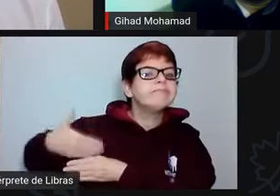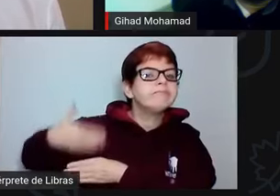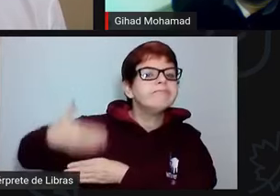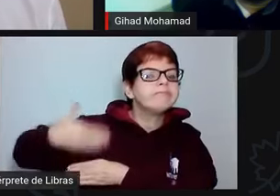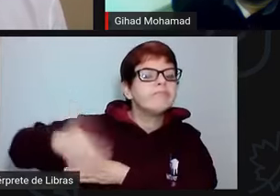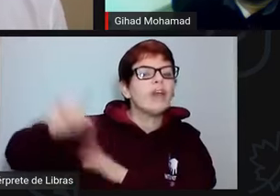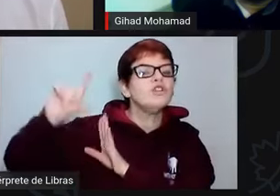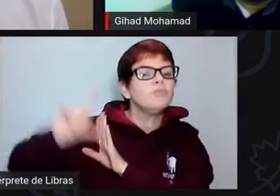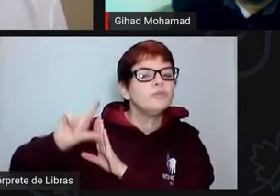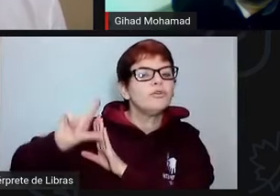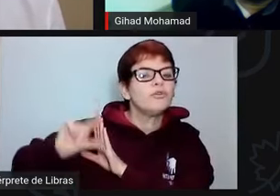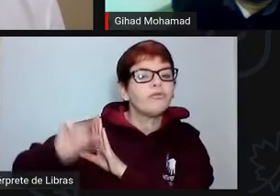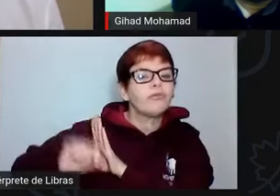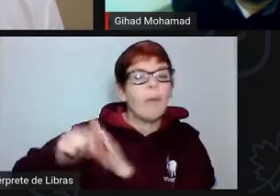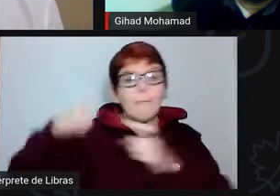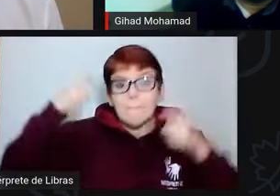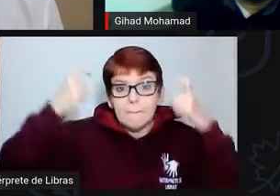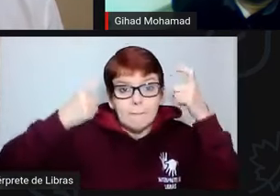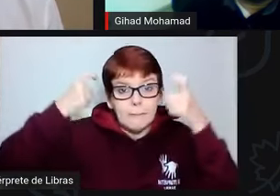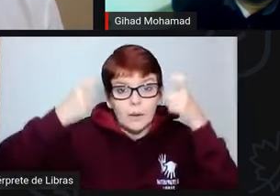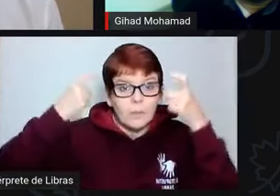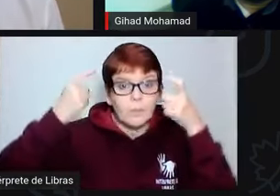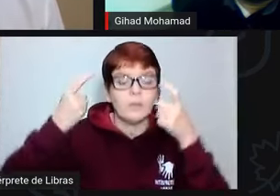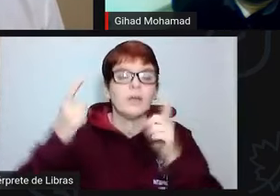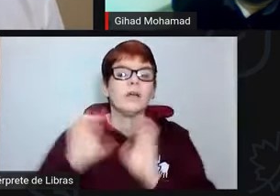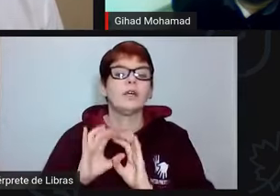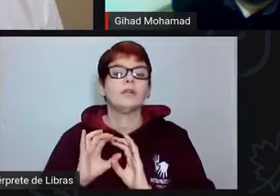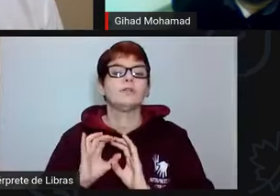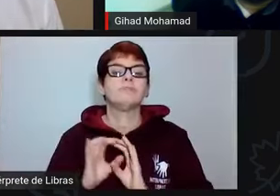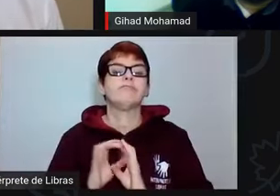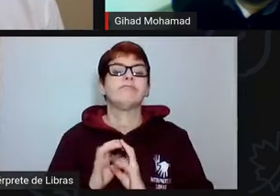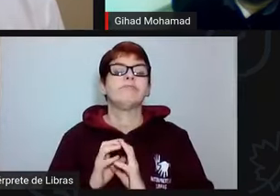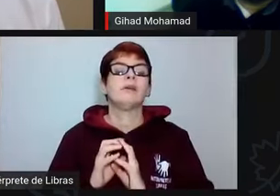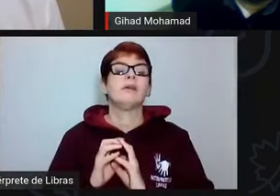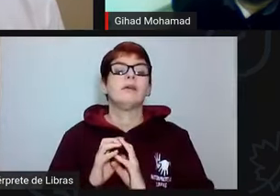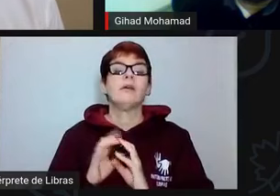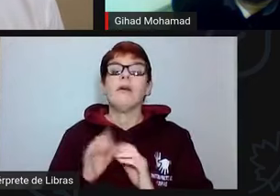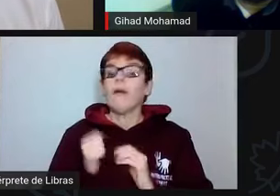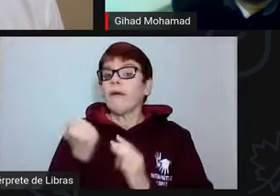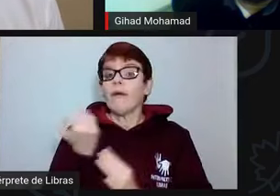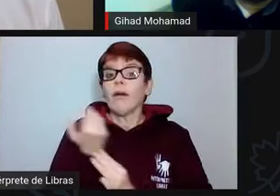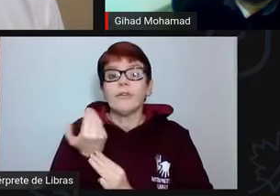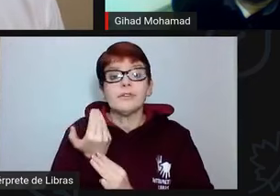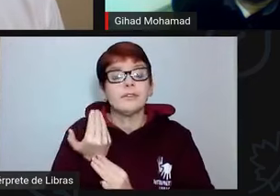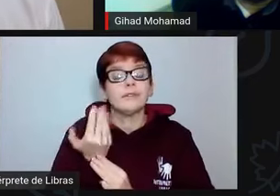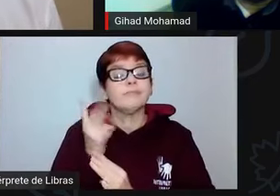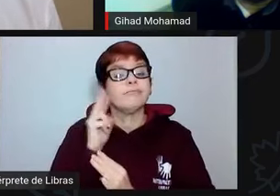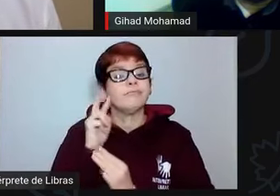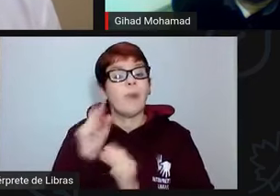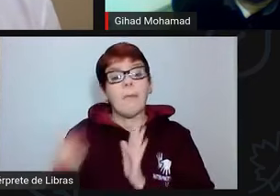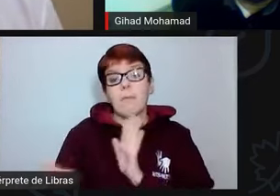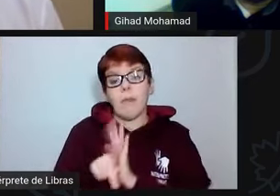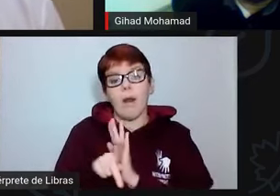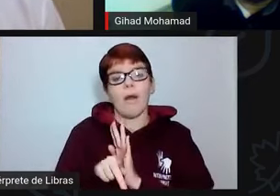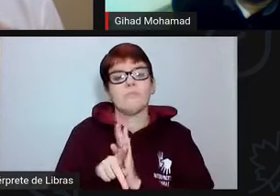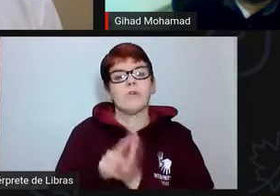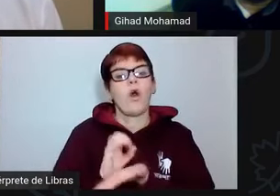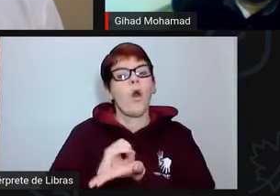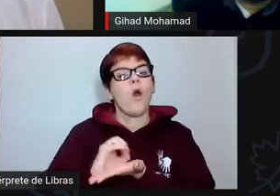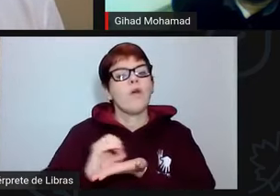reduções preocupantes, e a Universidade com o seu próprio orçamento vinha